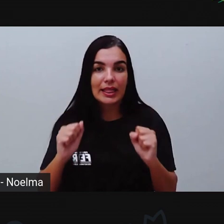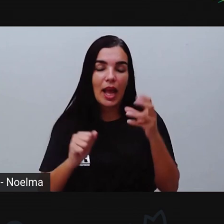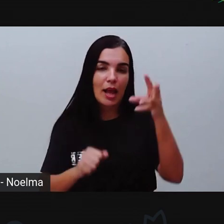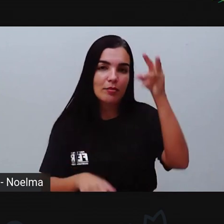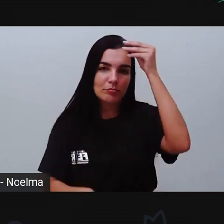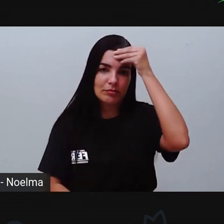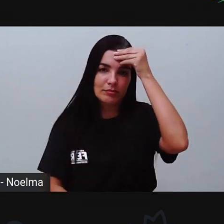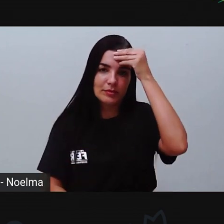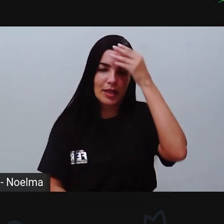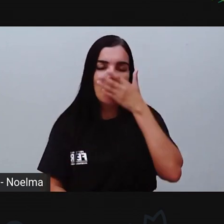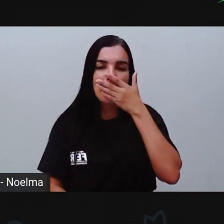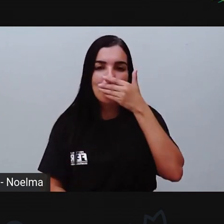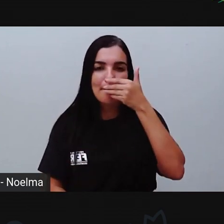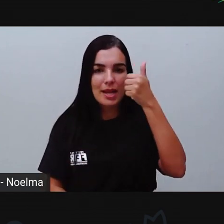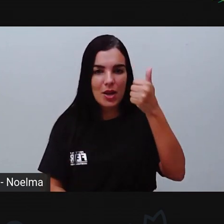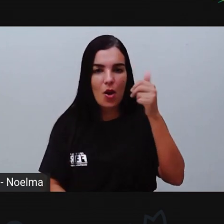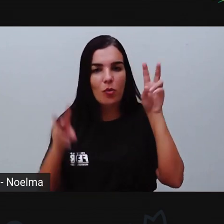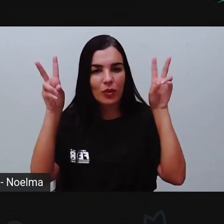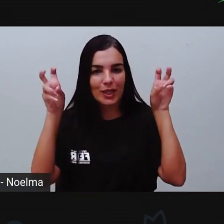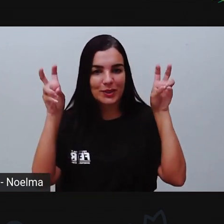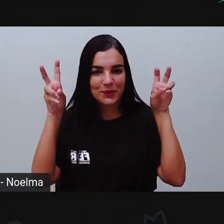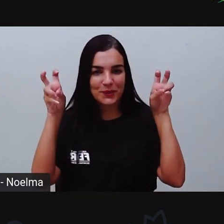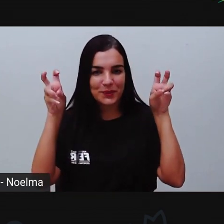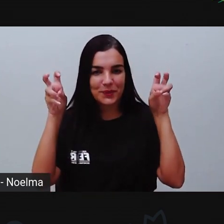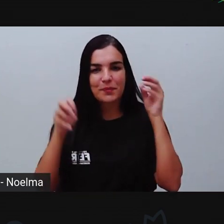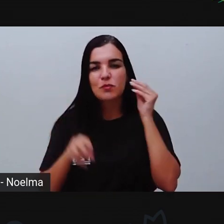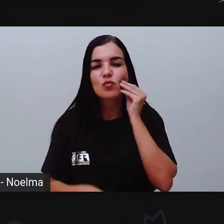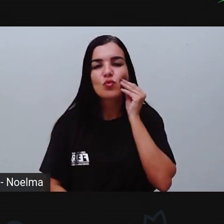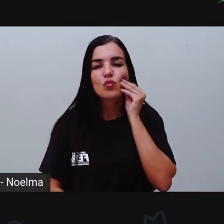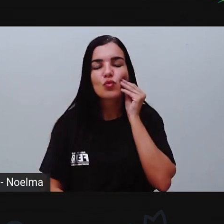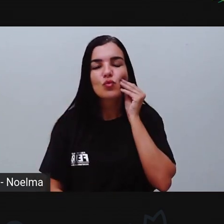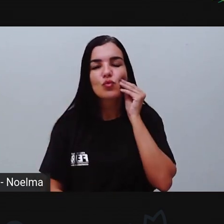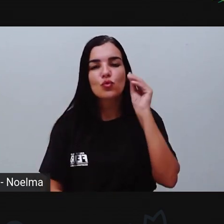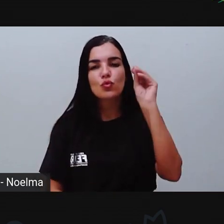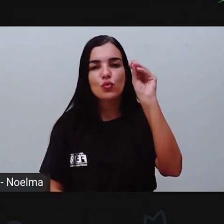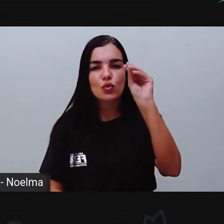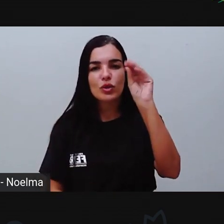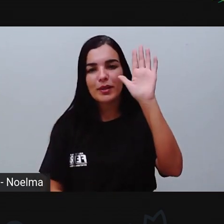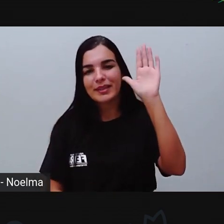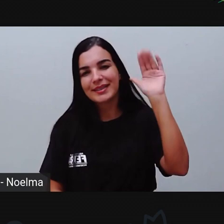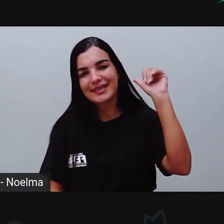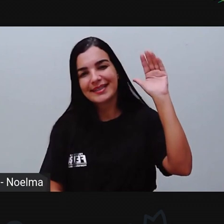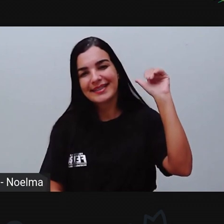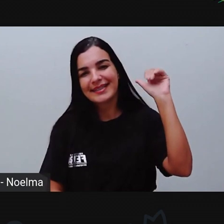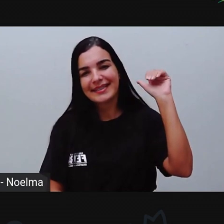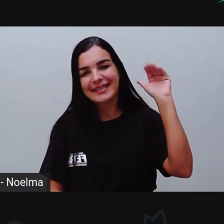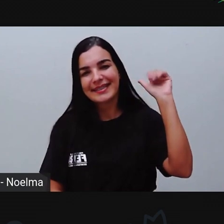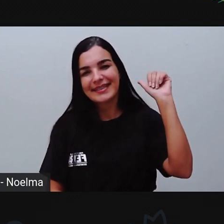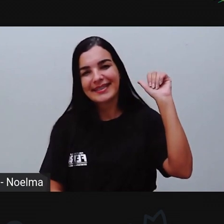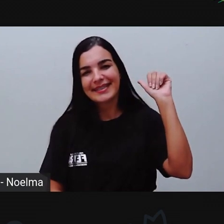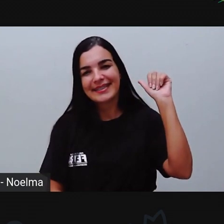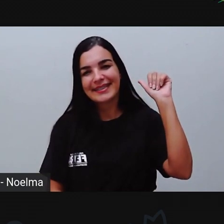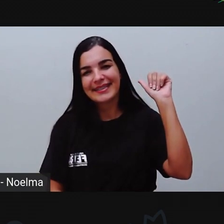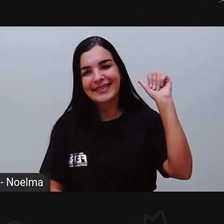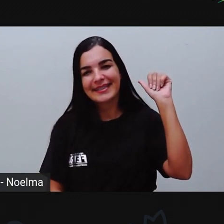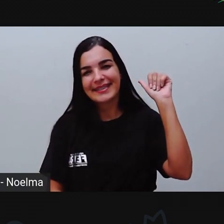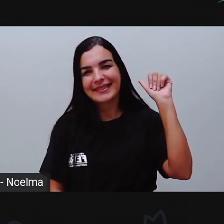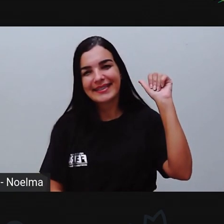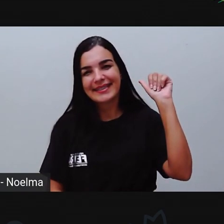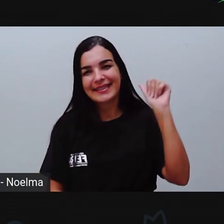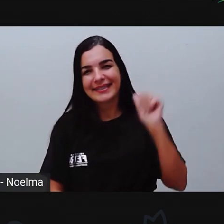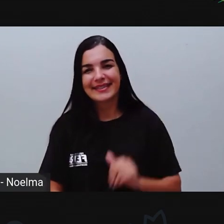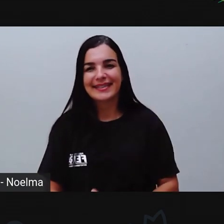possam compreender direitinho aí esse assunto. Beijão e até a próxima aula. Tchau, tchau!